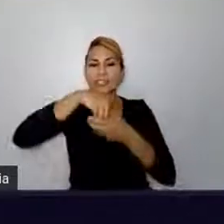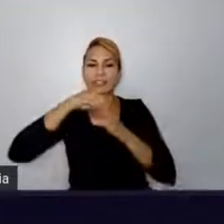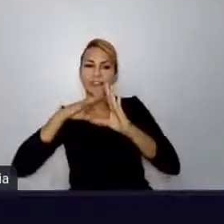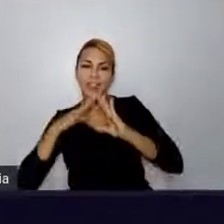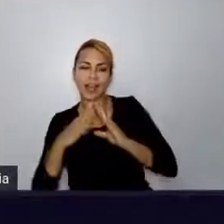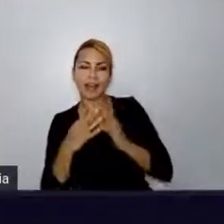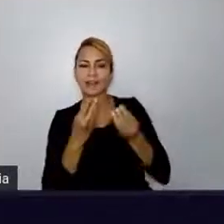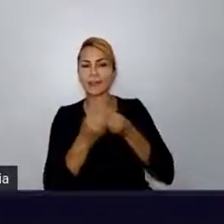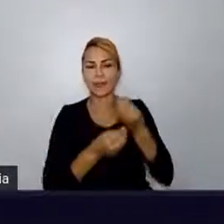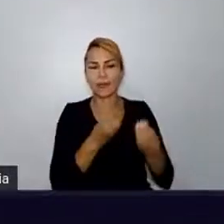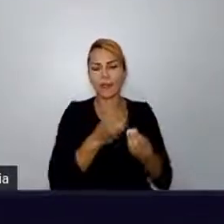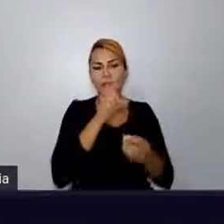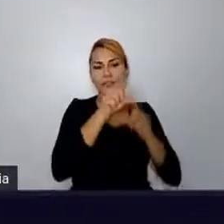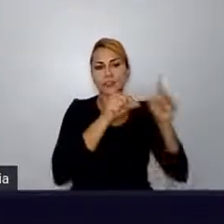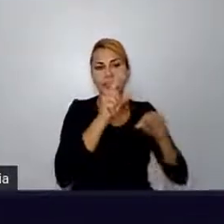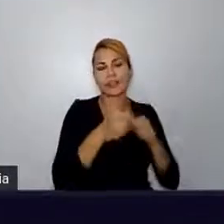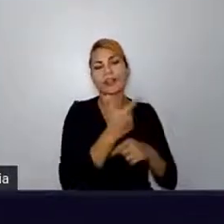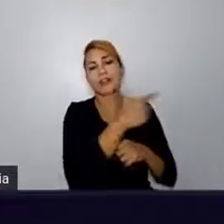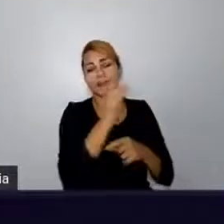brincadeira, já até ganhei umas mudinhas.